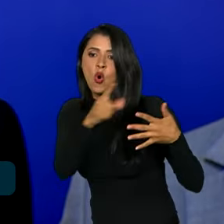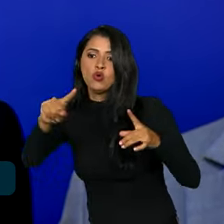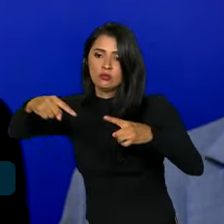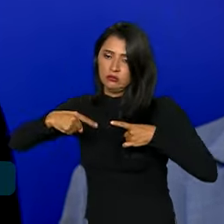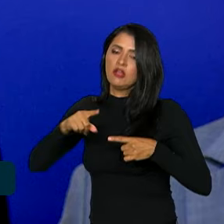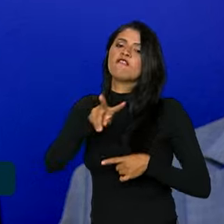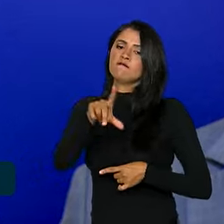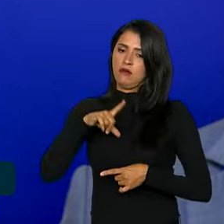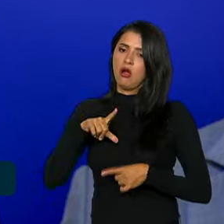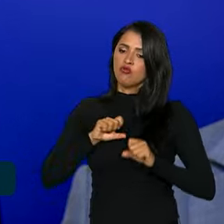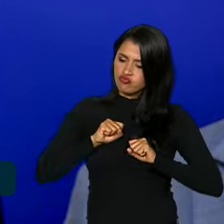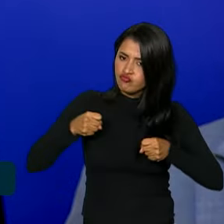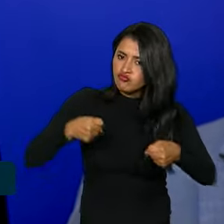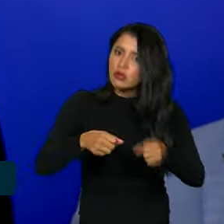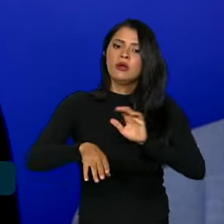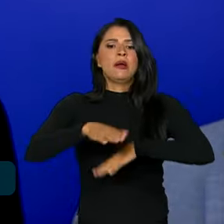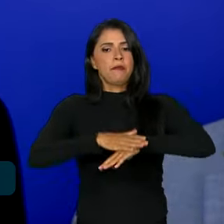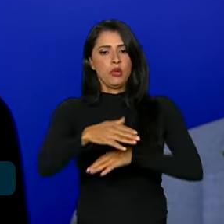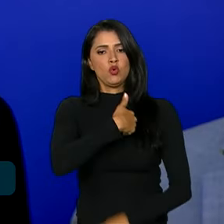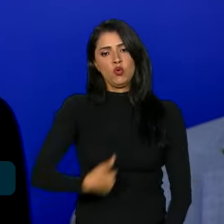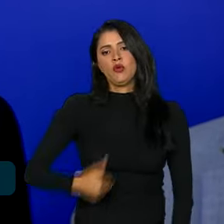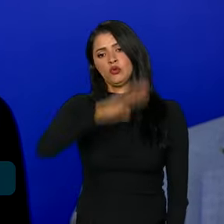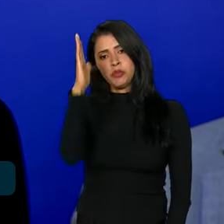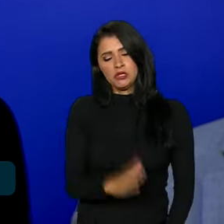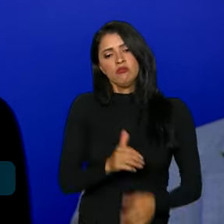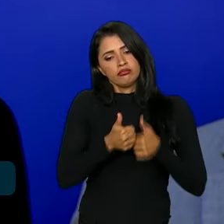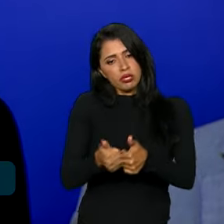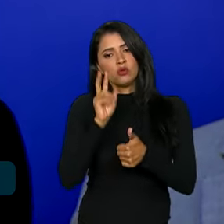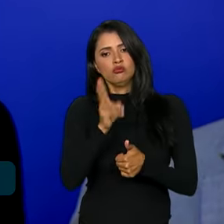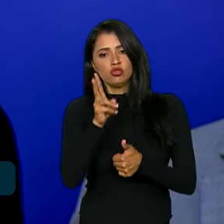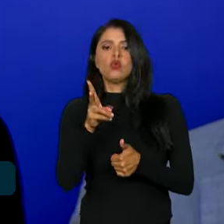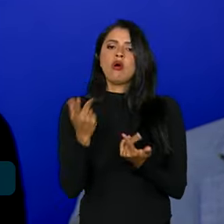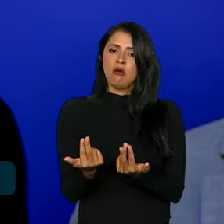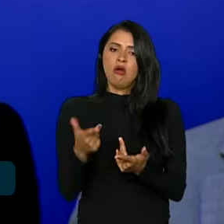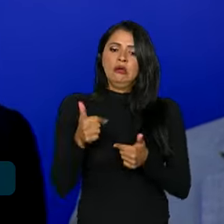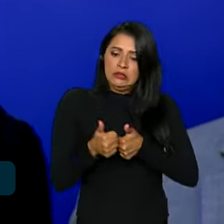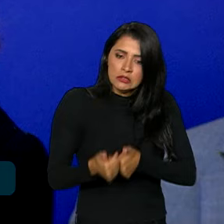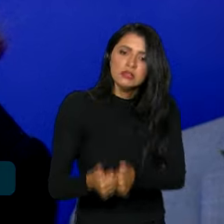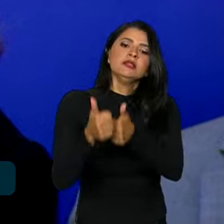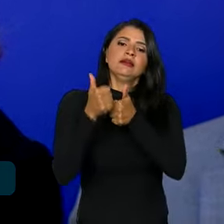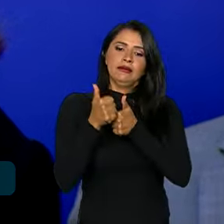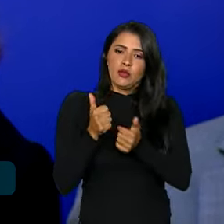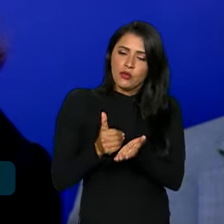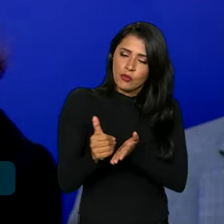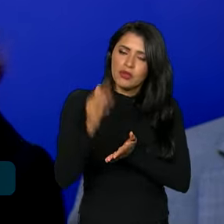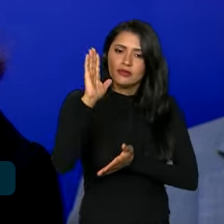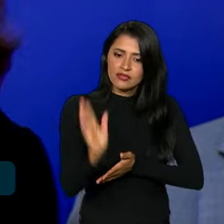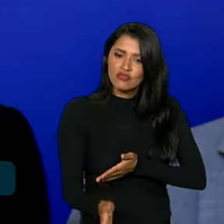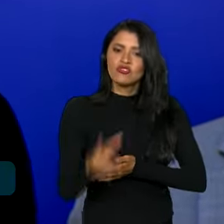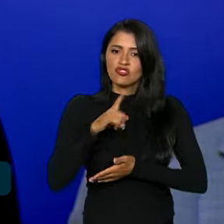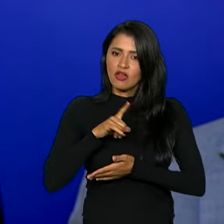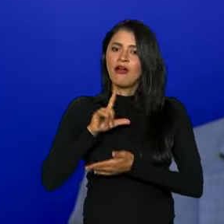enfrentados pelo governo brasileiro para seguir nessa trajetória que já começa, já